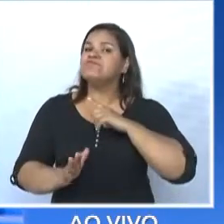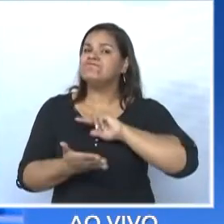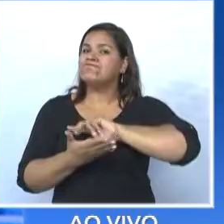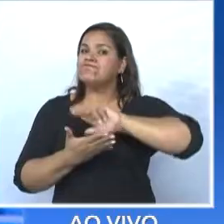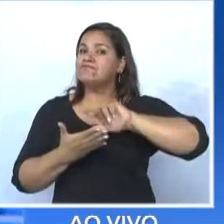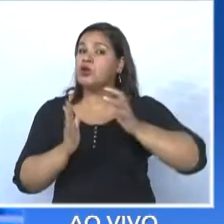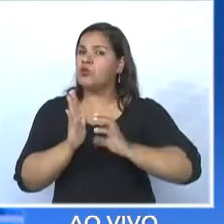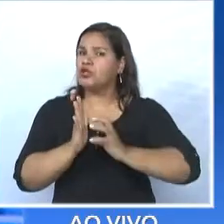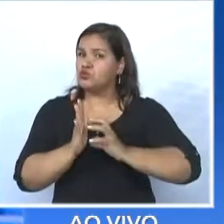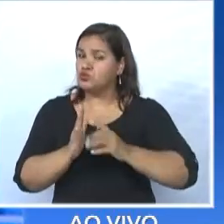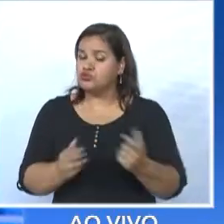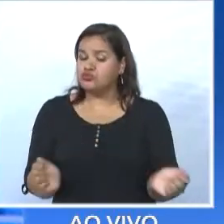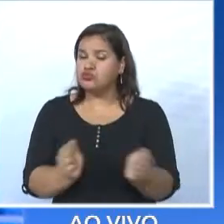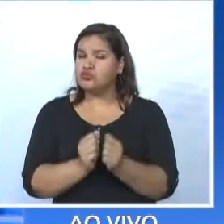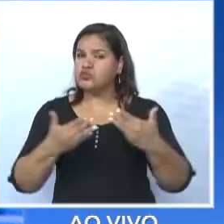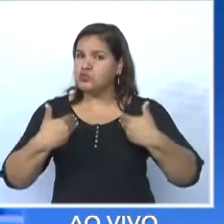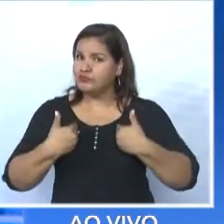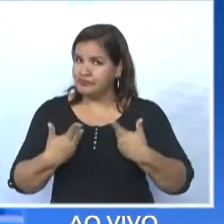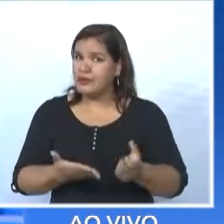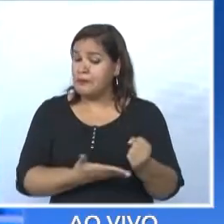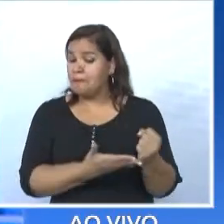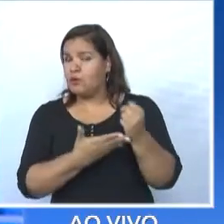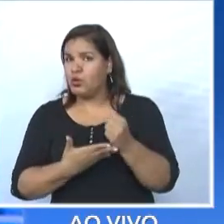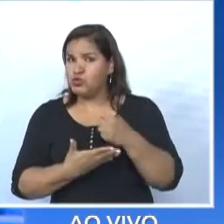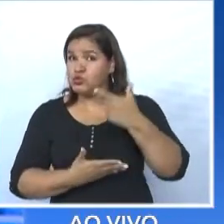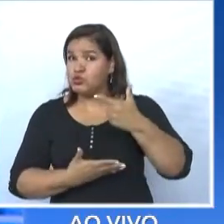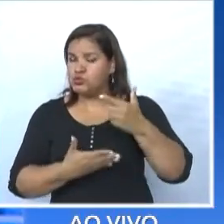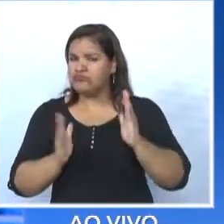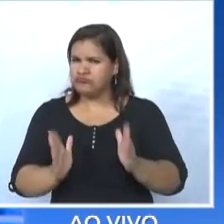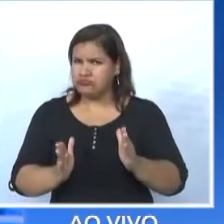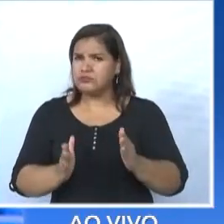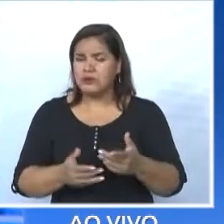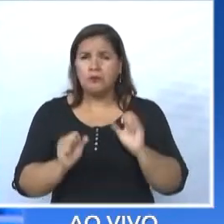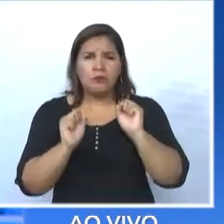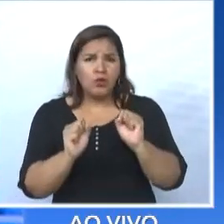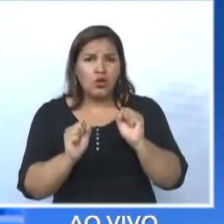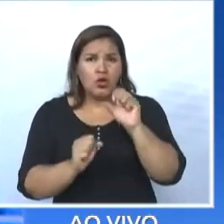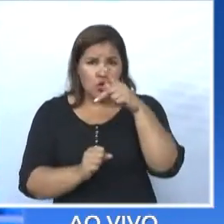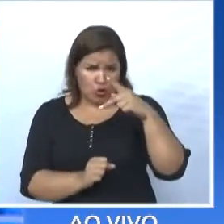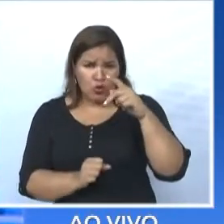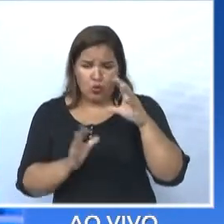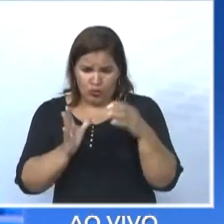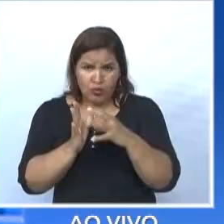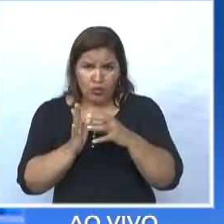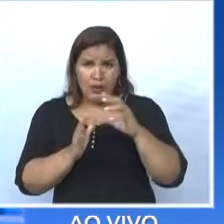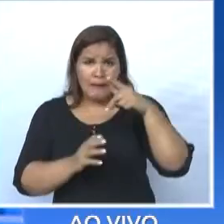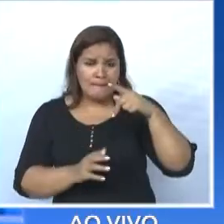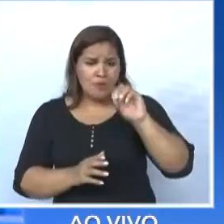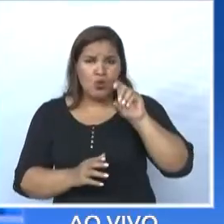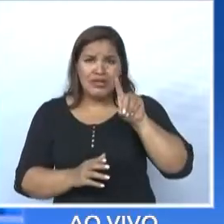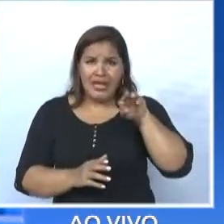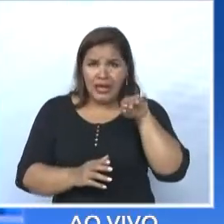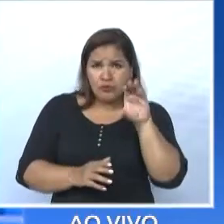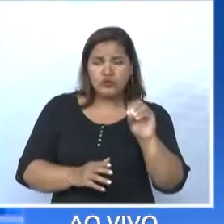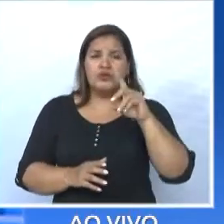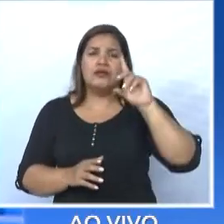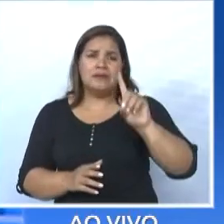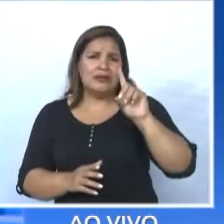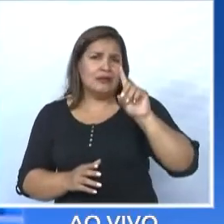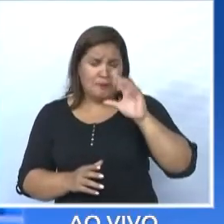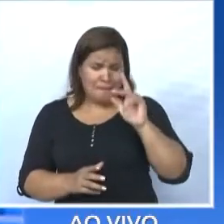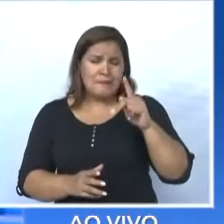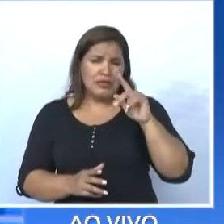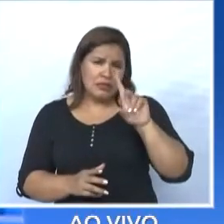conosco nesse segundo turno. Podemos, por exemplo, que estava lá com o PSDB, o PDT, o PROS, partidos